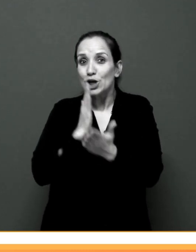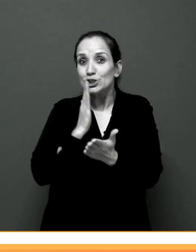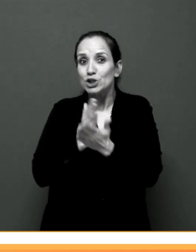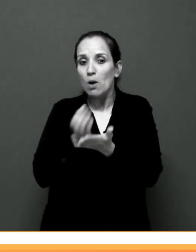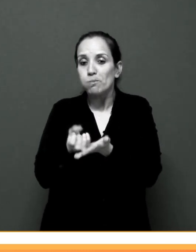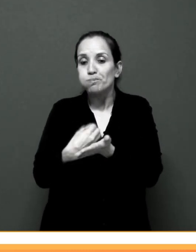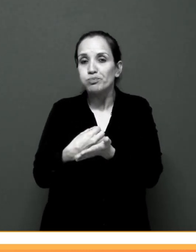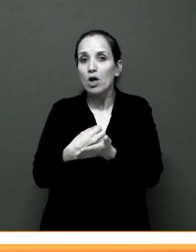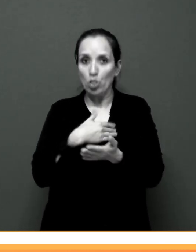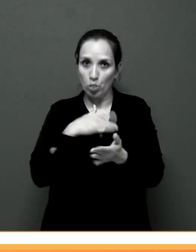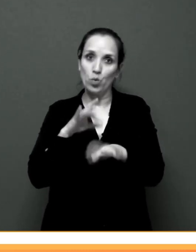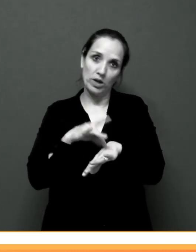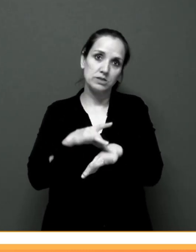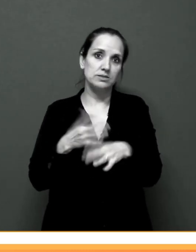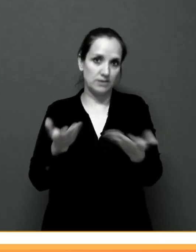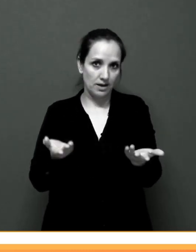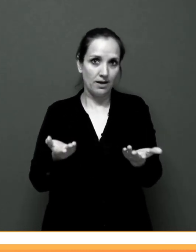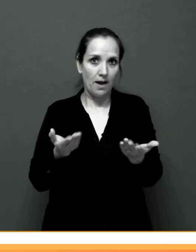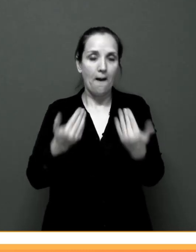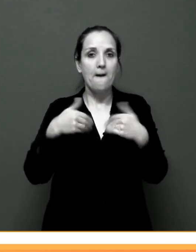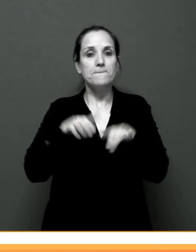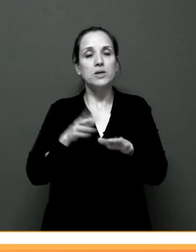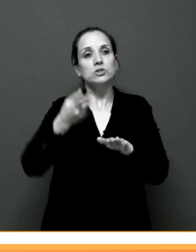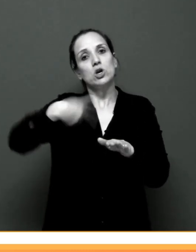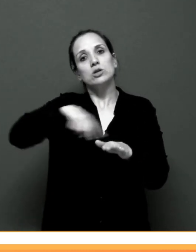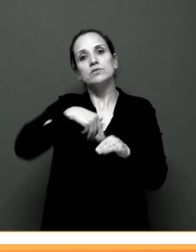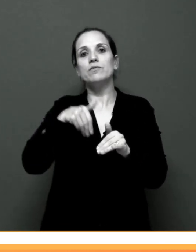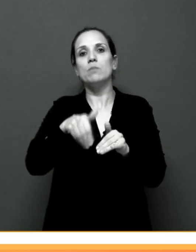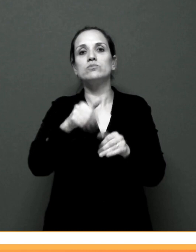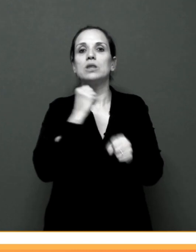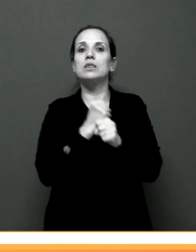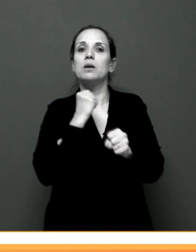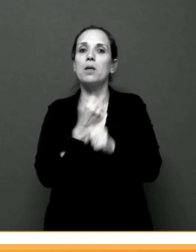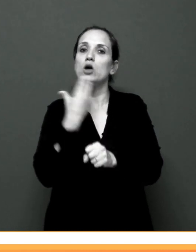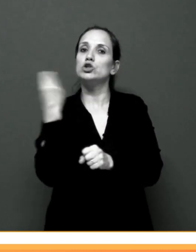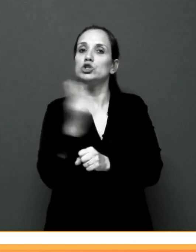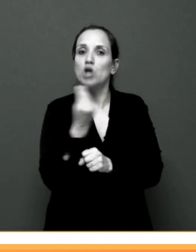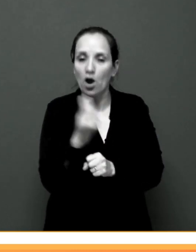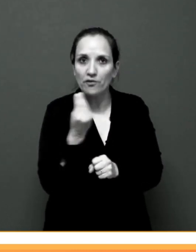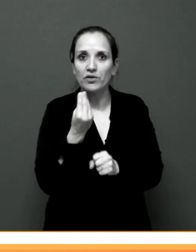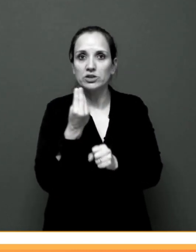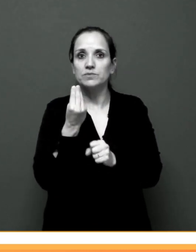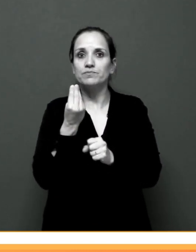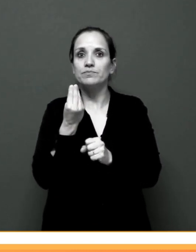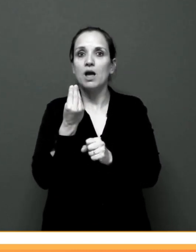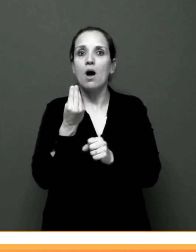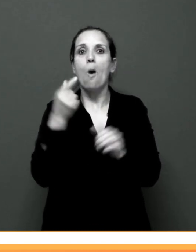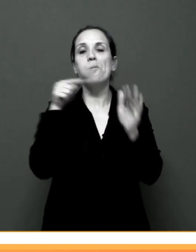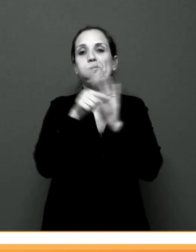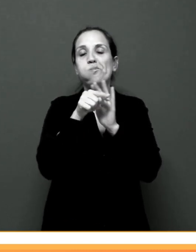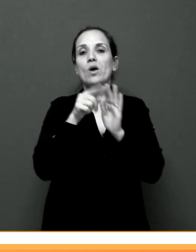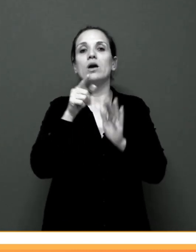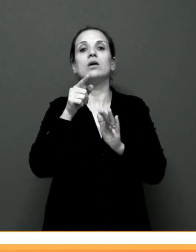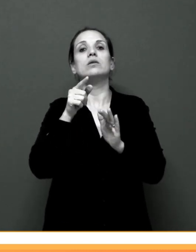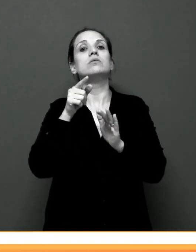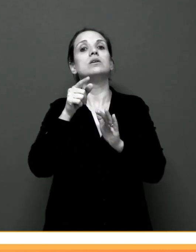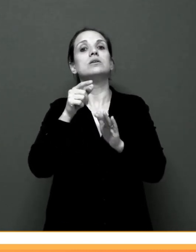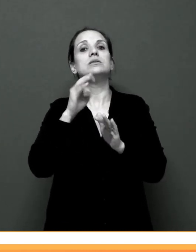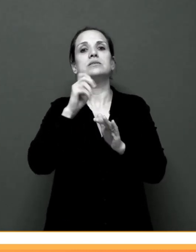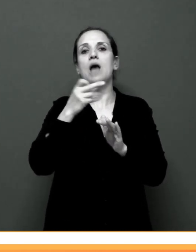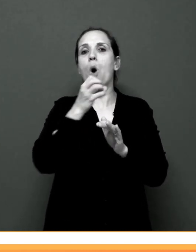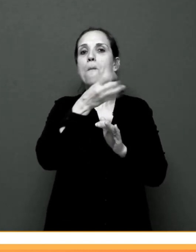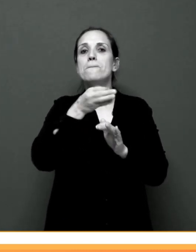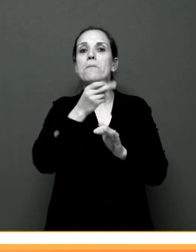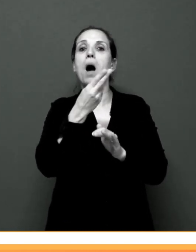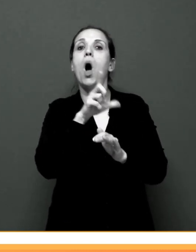doença, então nós vamos trabalhar com jovens no interior de São Paulo, do estado de São Paulo,